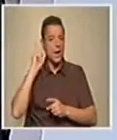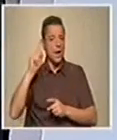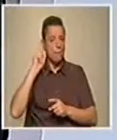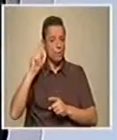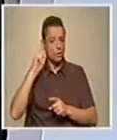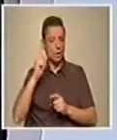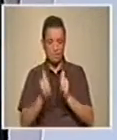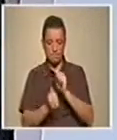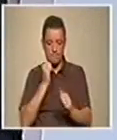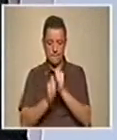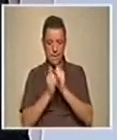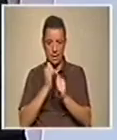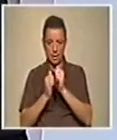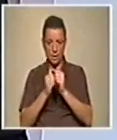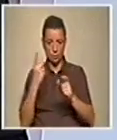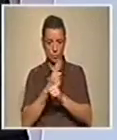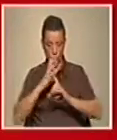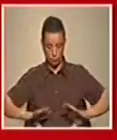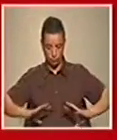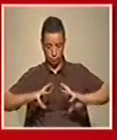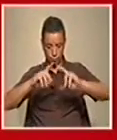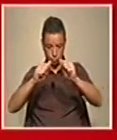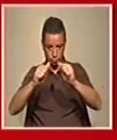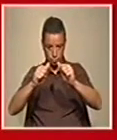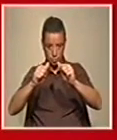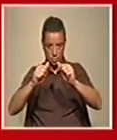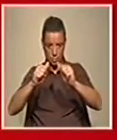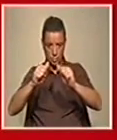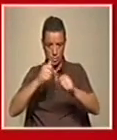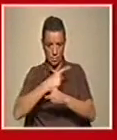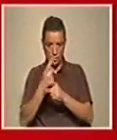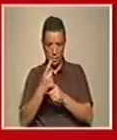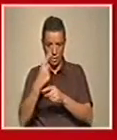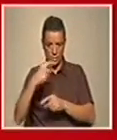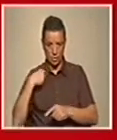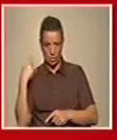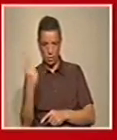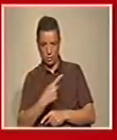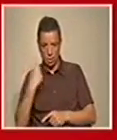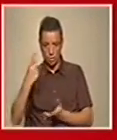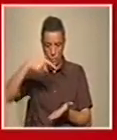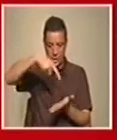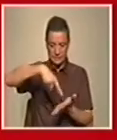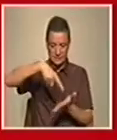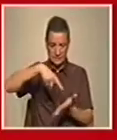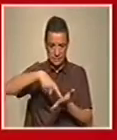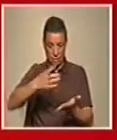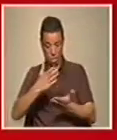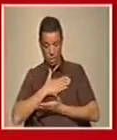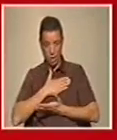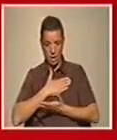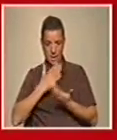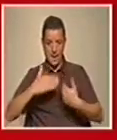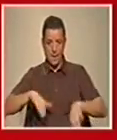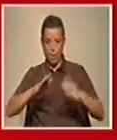isto ao papel, esta vossa ligação? coisas vão evoluindo com o tempo e com os meios também que nós temos, com as exigências que nos são colocadas e